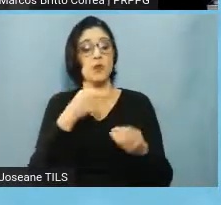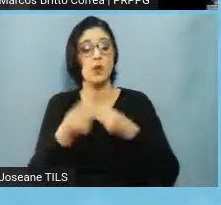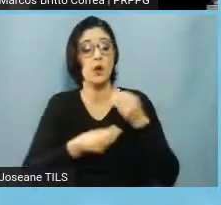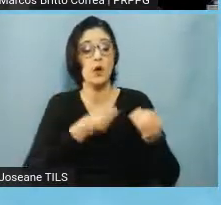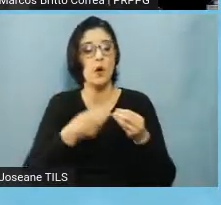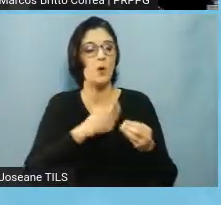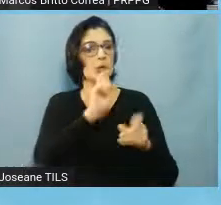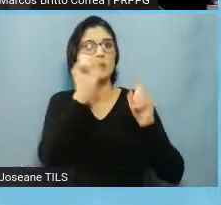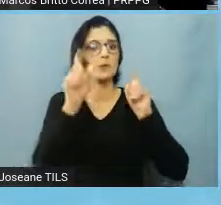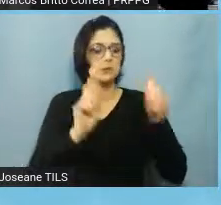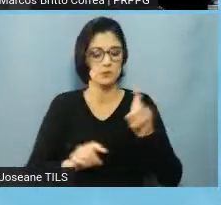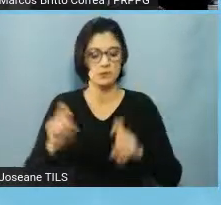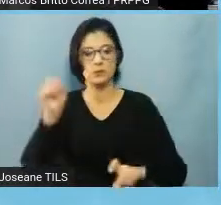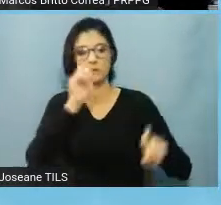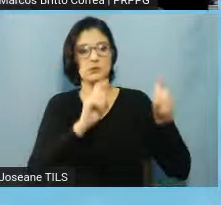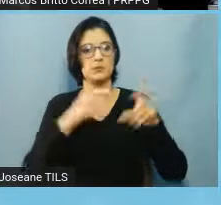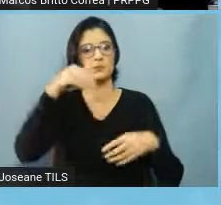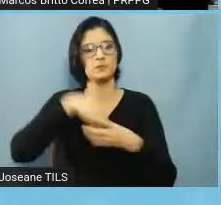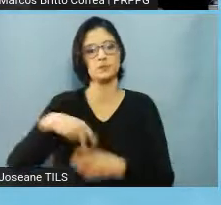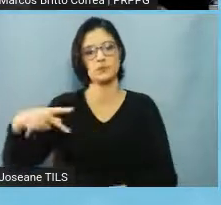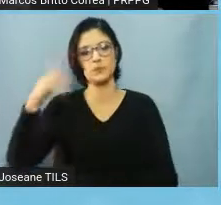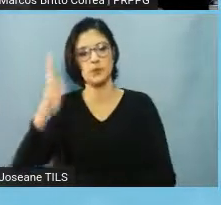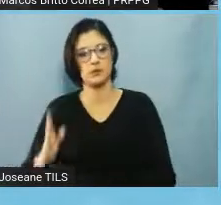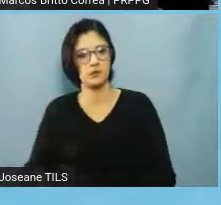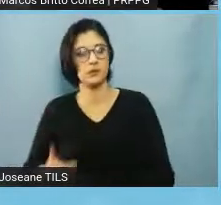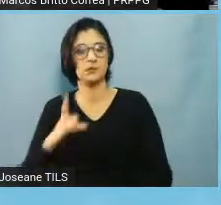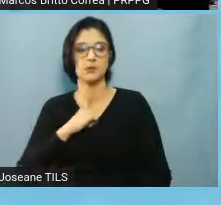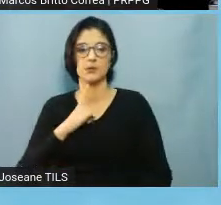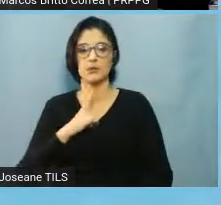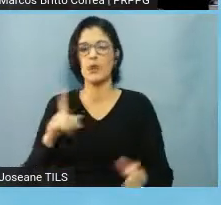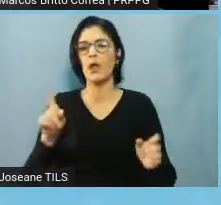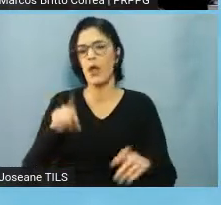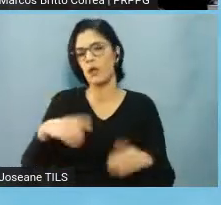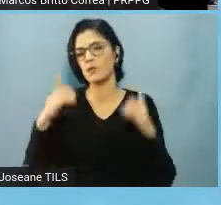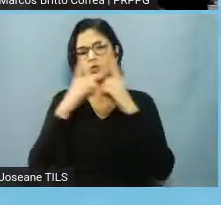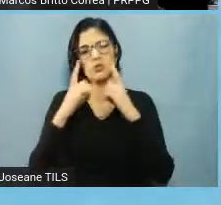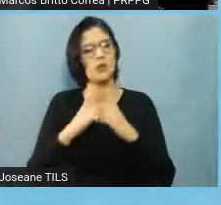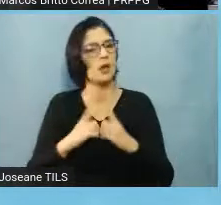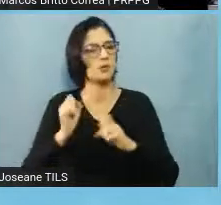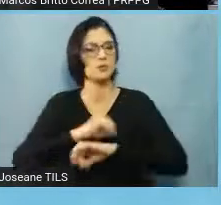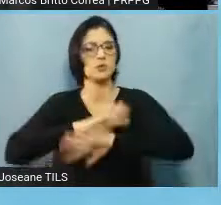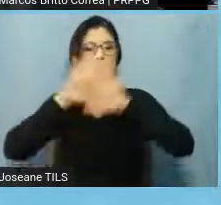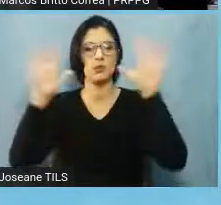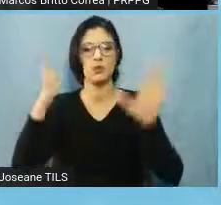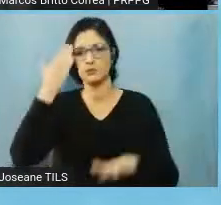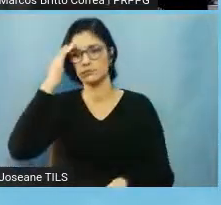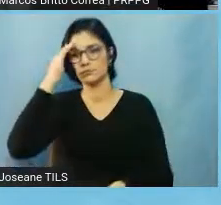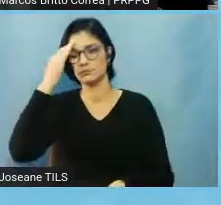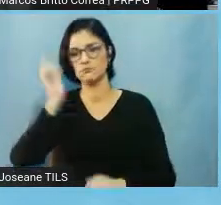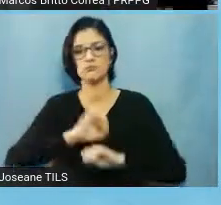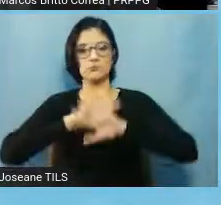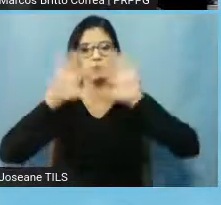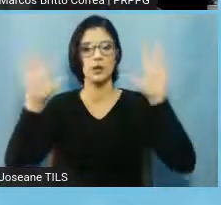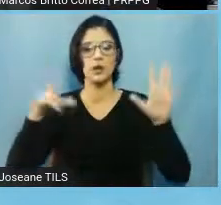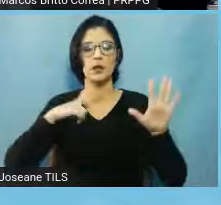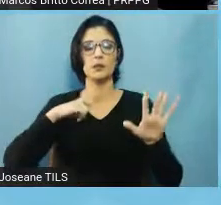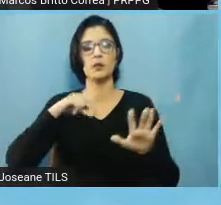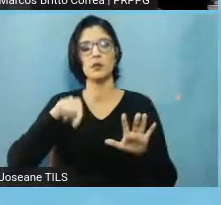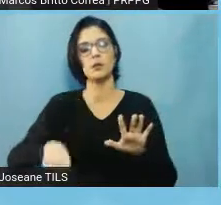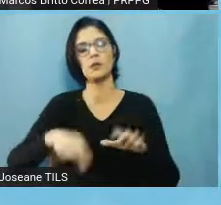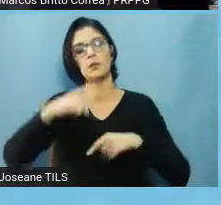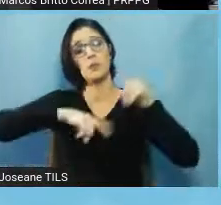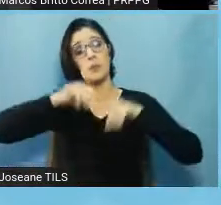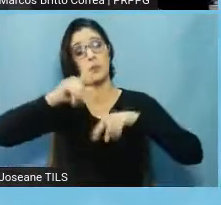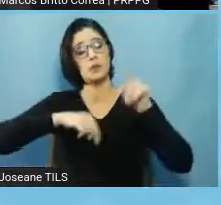Brasil, por exemplo, então, são bem didáticos, assim, para quem está com dúvida, e quiser olhar um material por vídeo também,